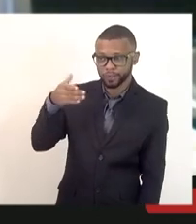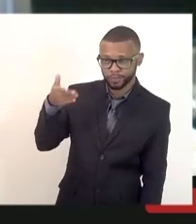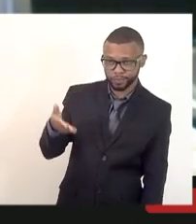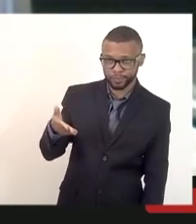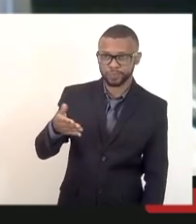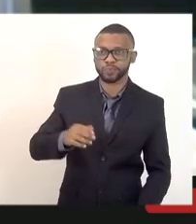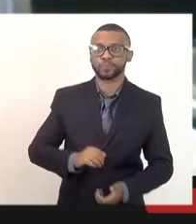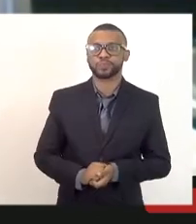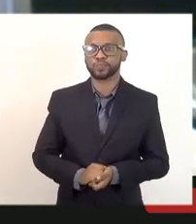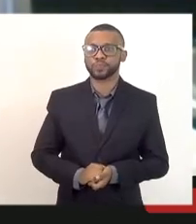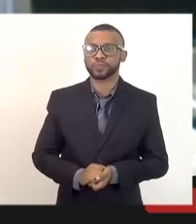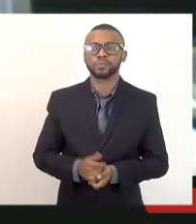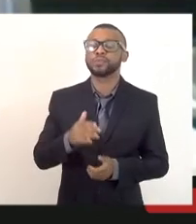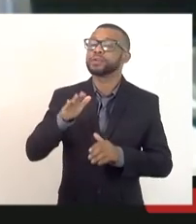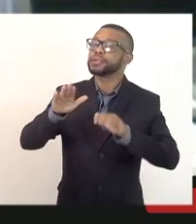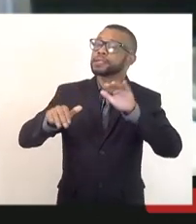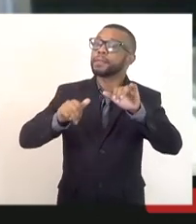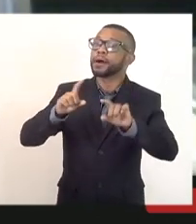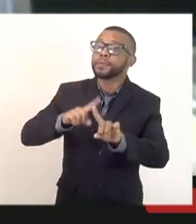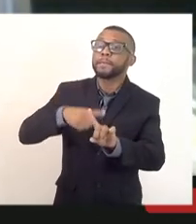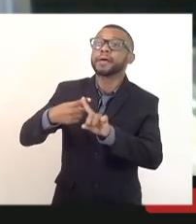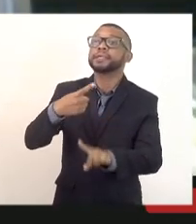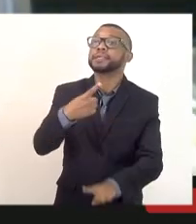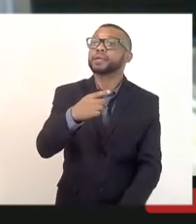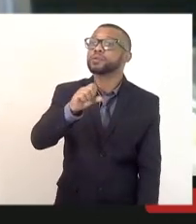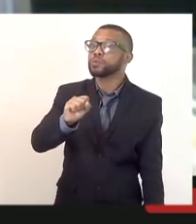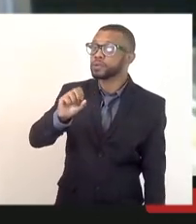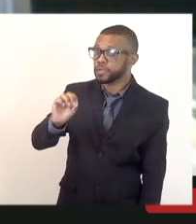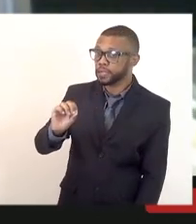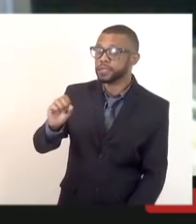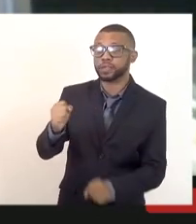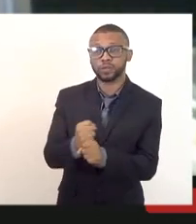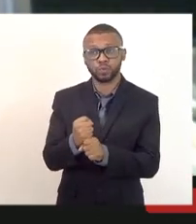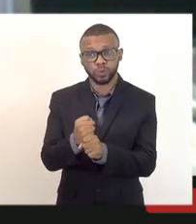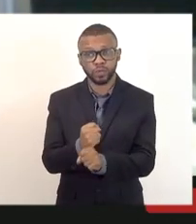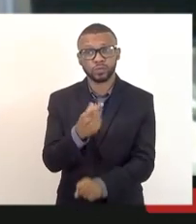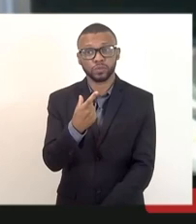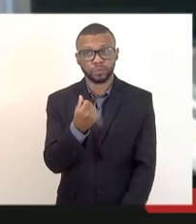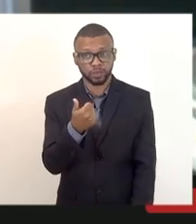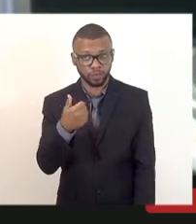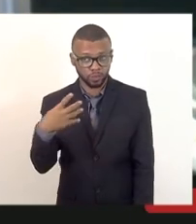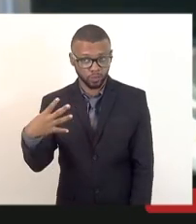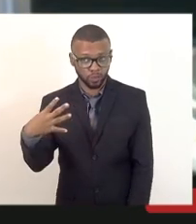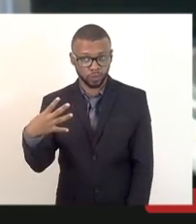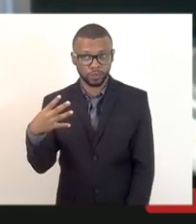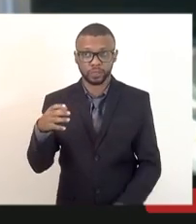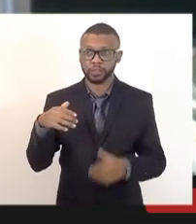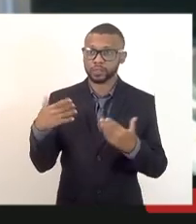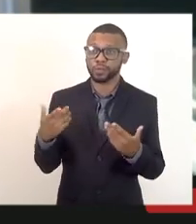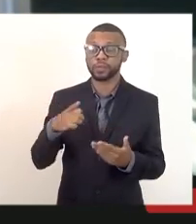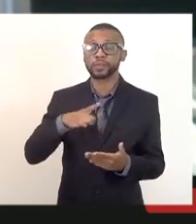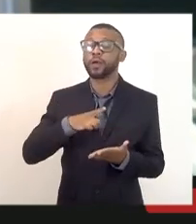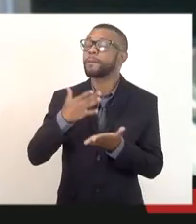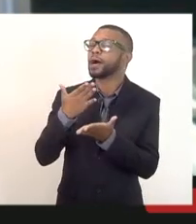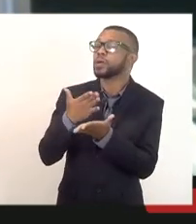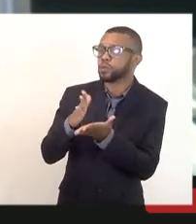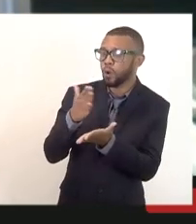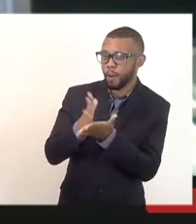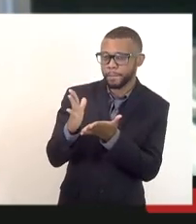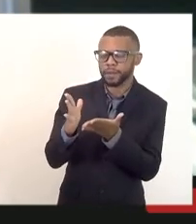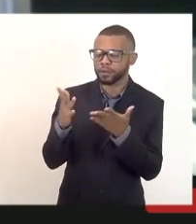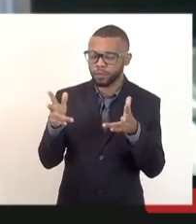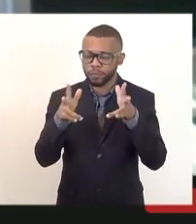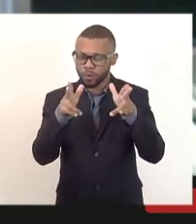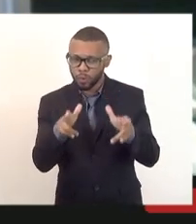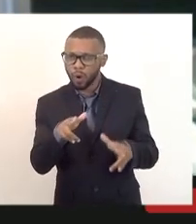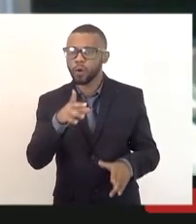foram chamados mais 180 no ano de 2014, ou seja, eu tenho uma sobra, conforme o deputado Rodrigo Amorim deixou